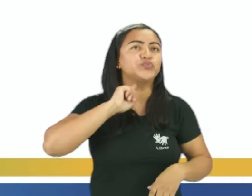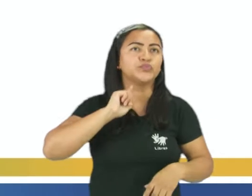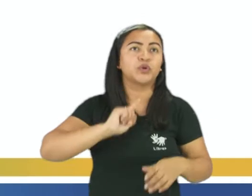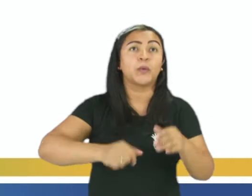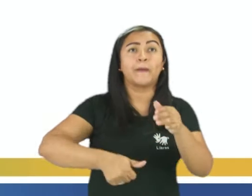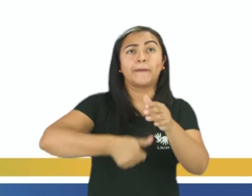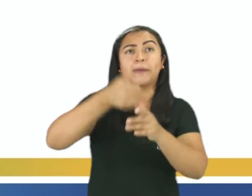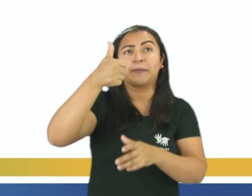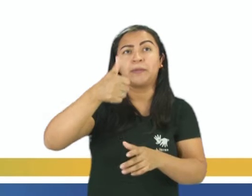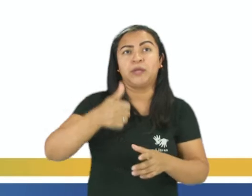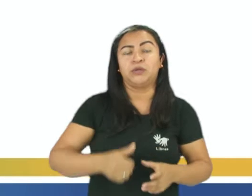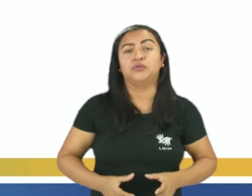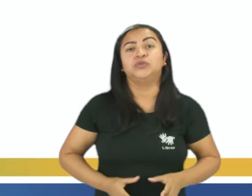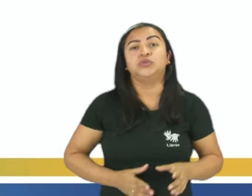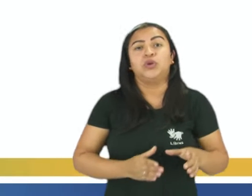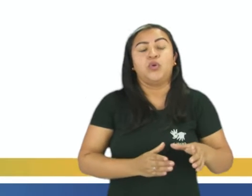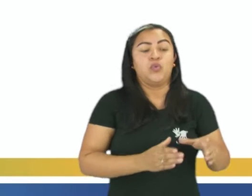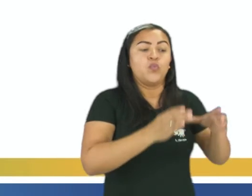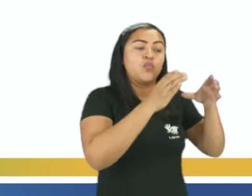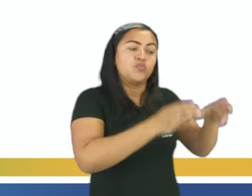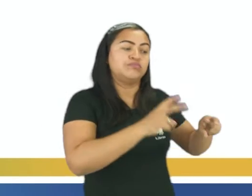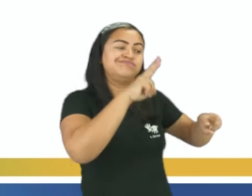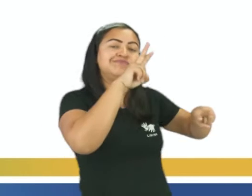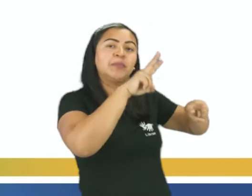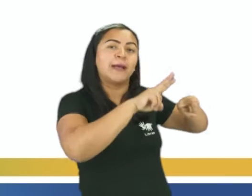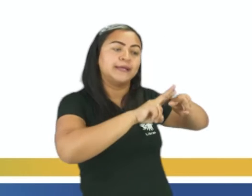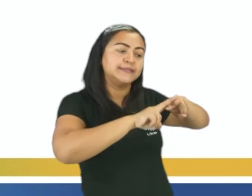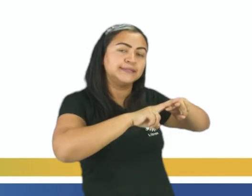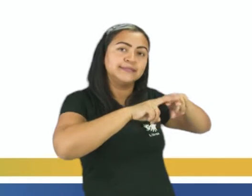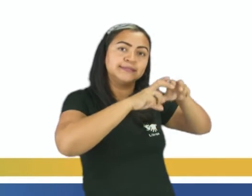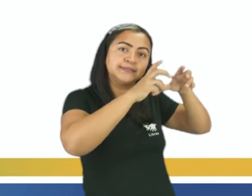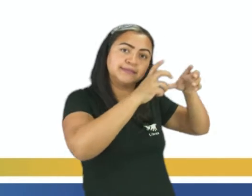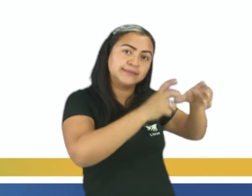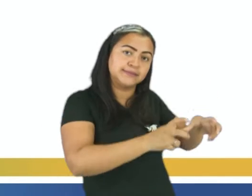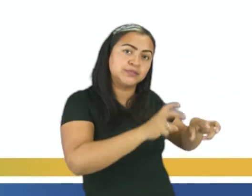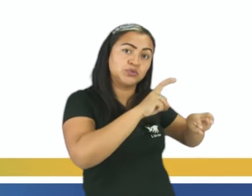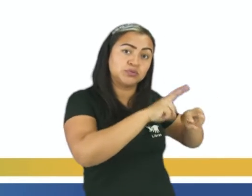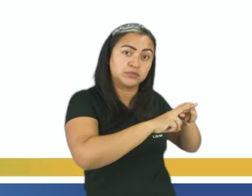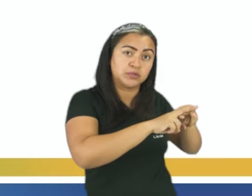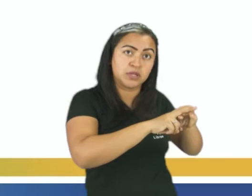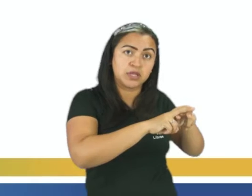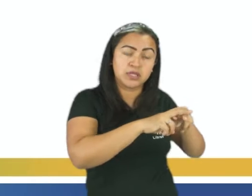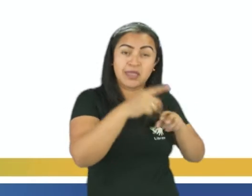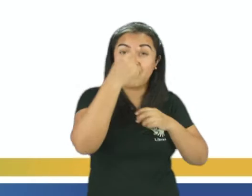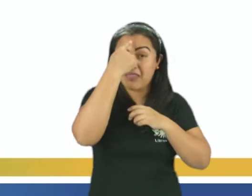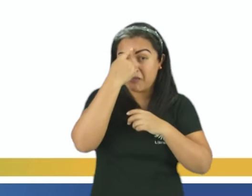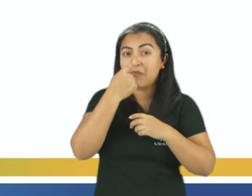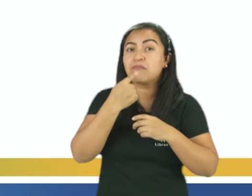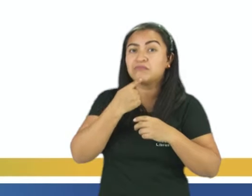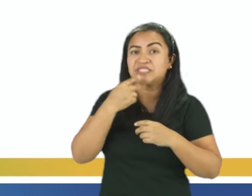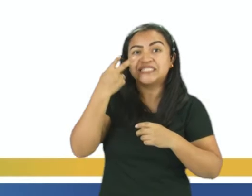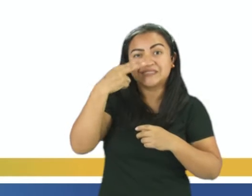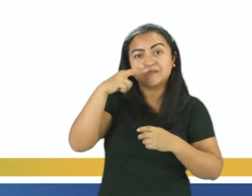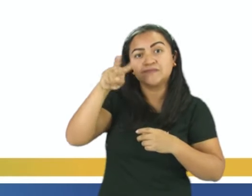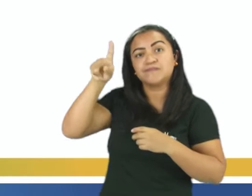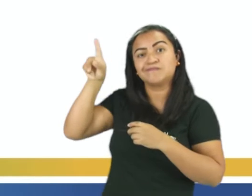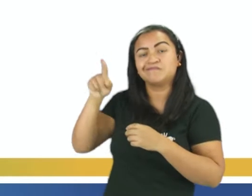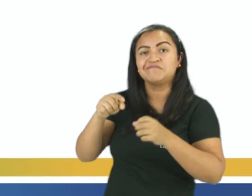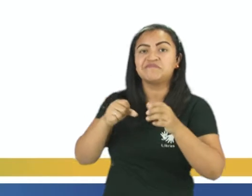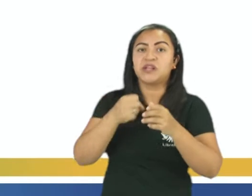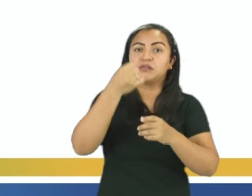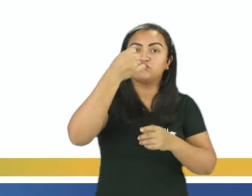deles, o gradeamento. Eu gostaria que vocês conferissem tudo isso aí no slide, nas imagens, ok? Pelas numerações.